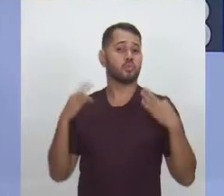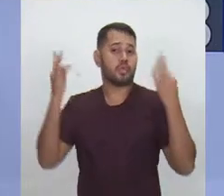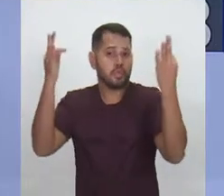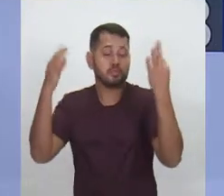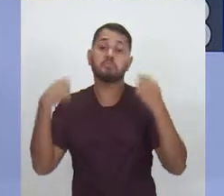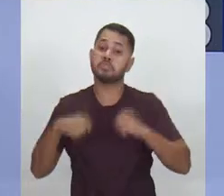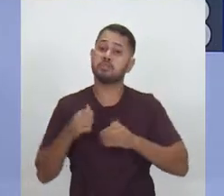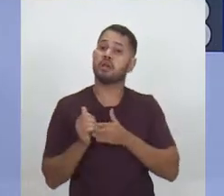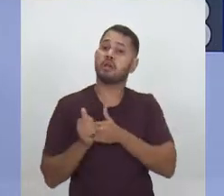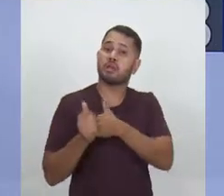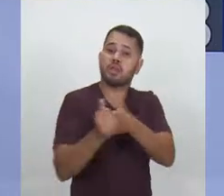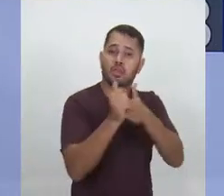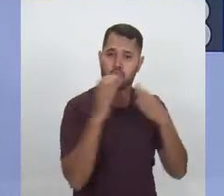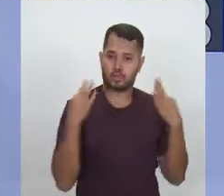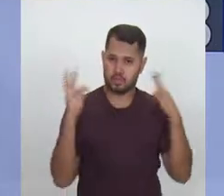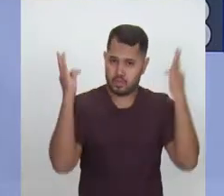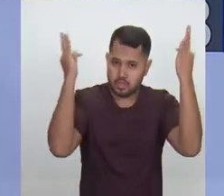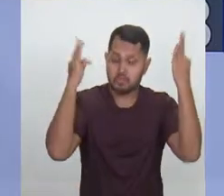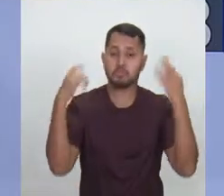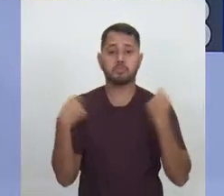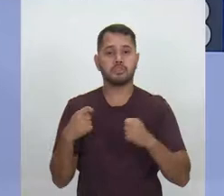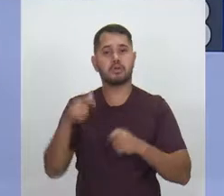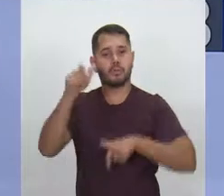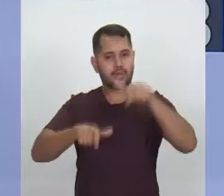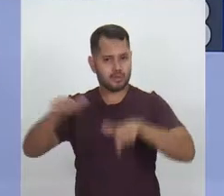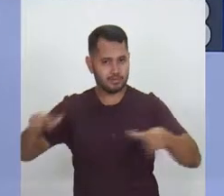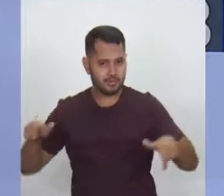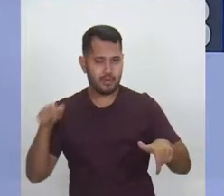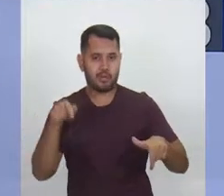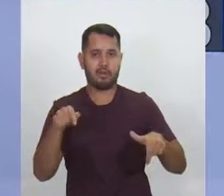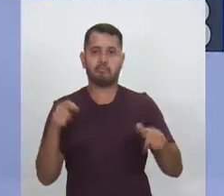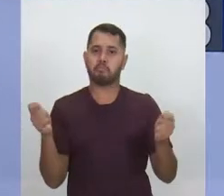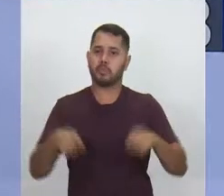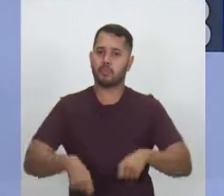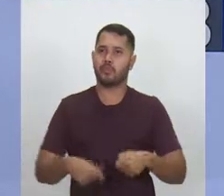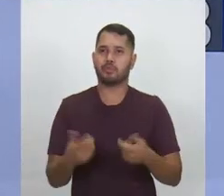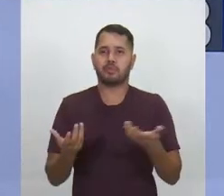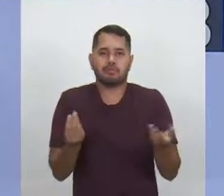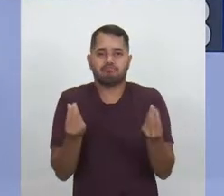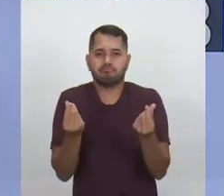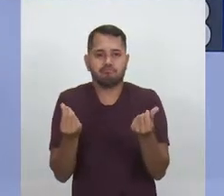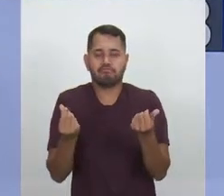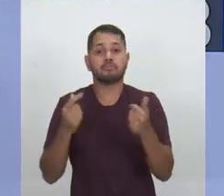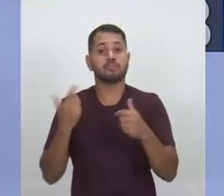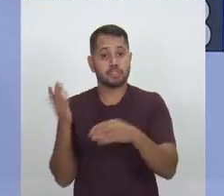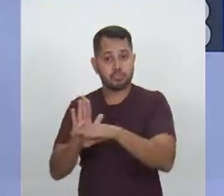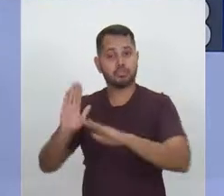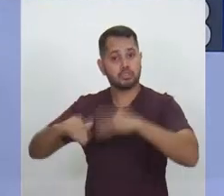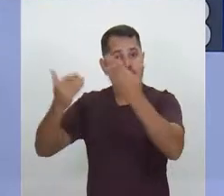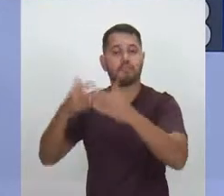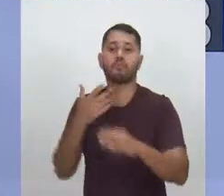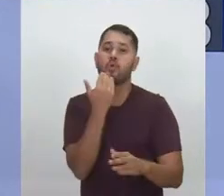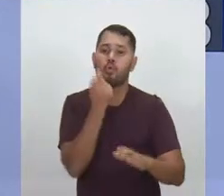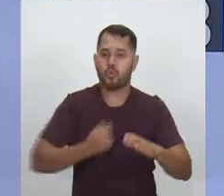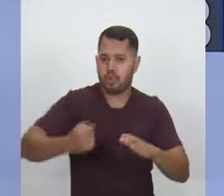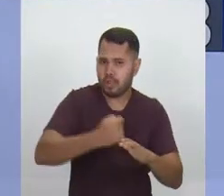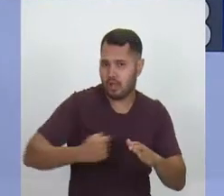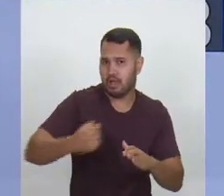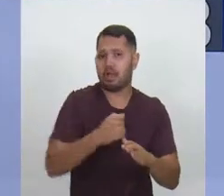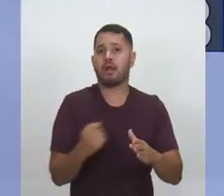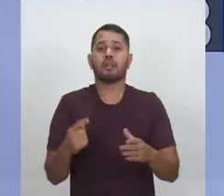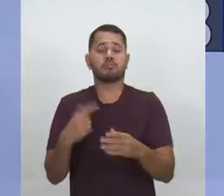guias turísticas, nós vamos precisar de pessoas que possam se desenvolver na culinária. Nós precisamos